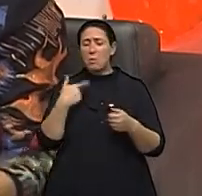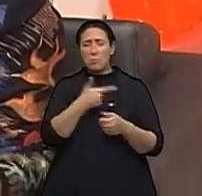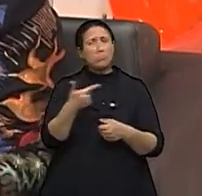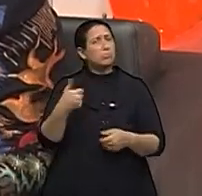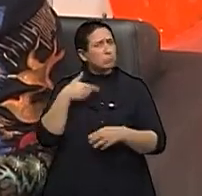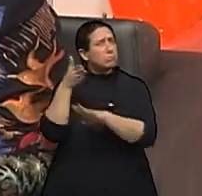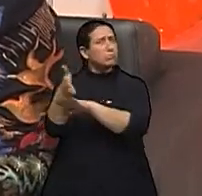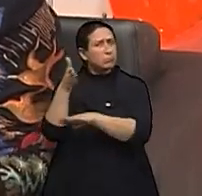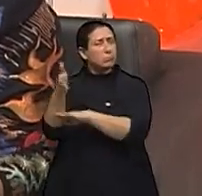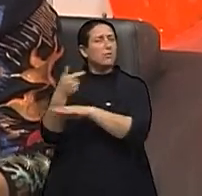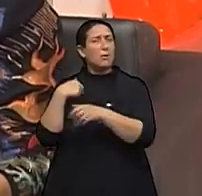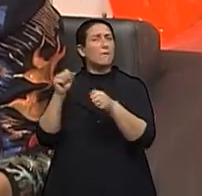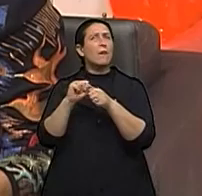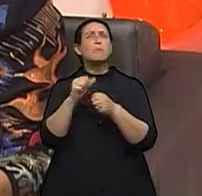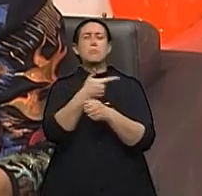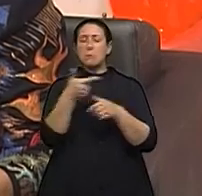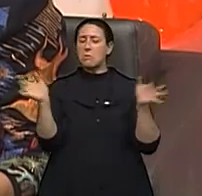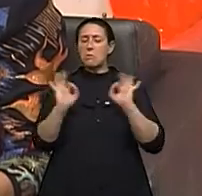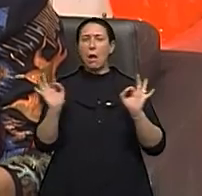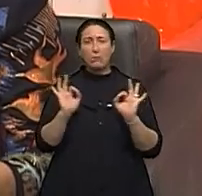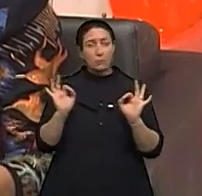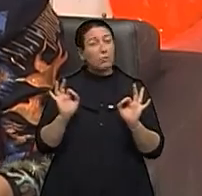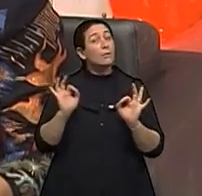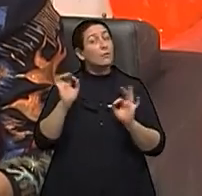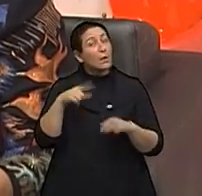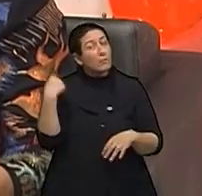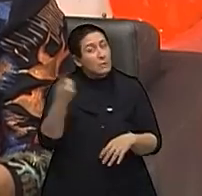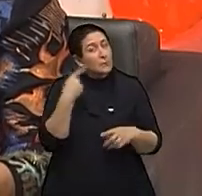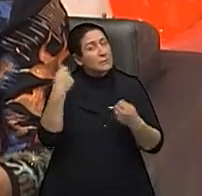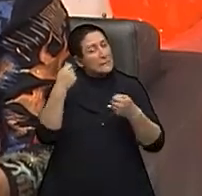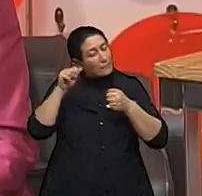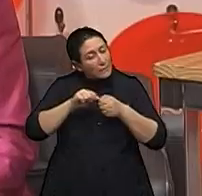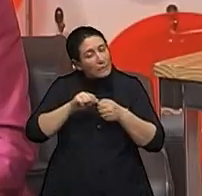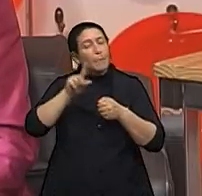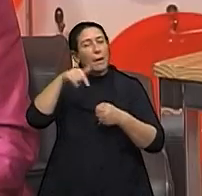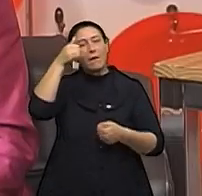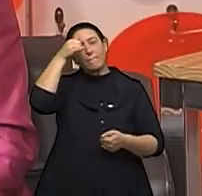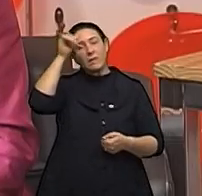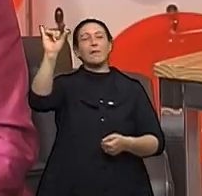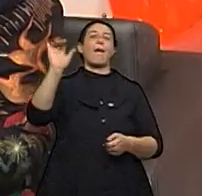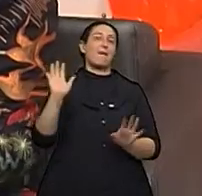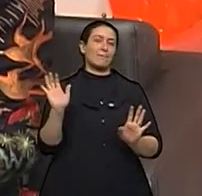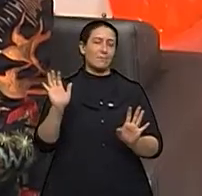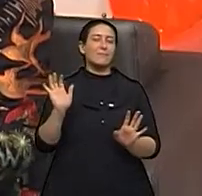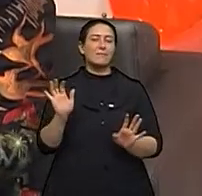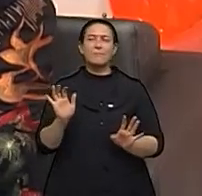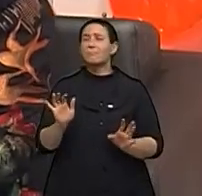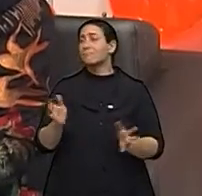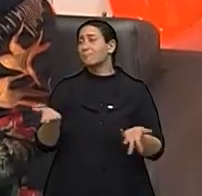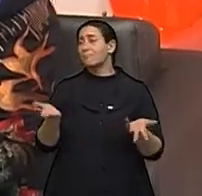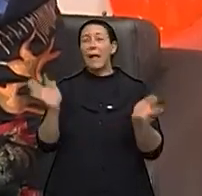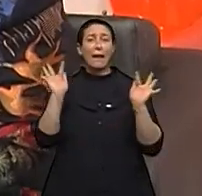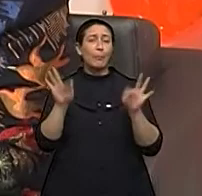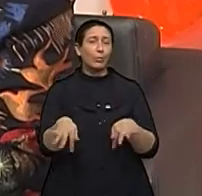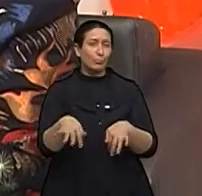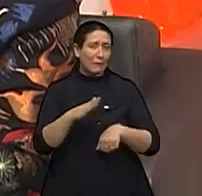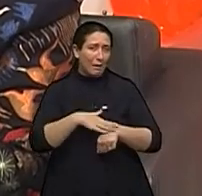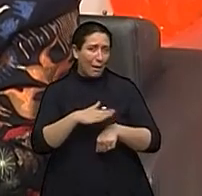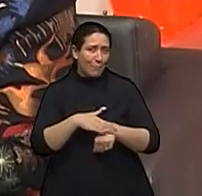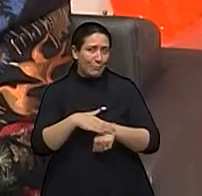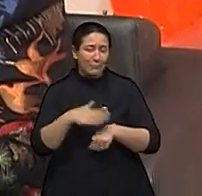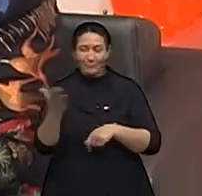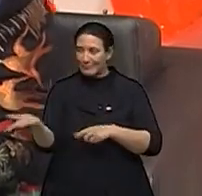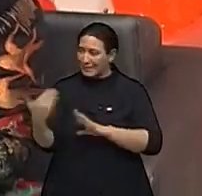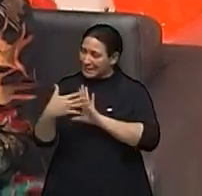nada. Mas a não faz para ter. A gente faz para não ter. Né, doutora? Doutora, terminou o nosso tempo. O senhor me dê sua mão